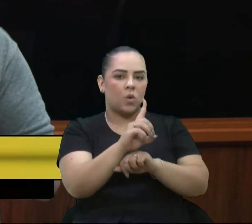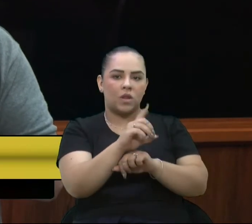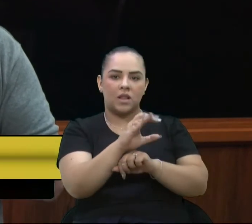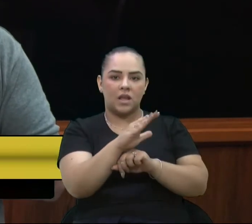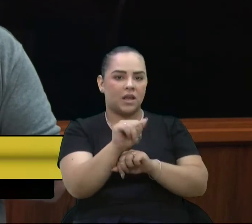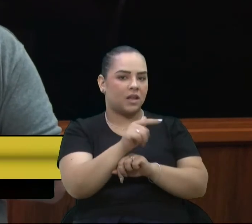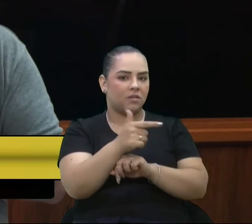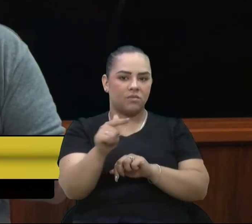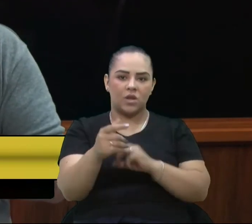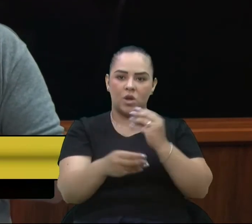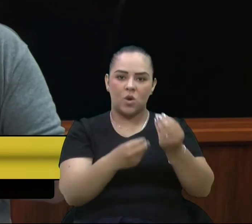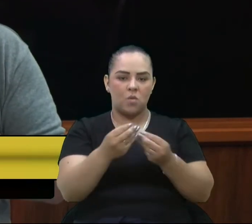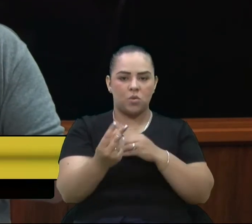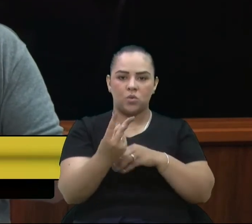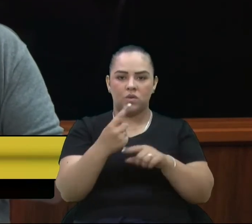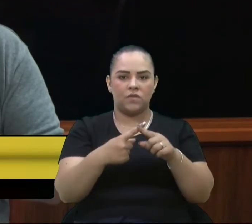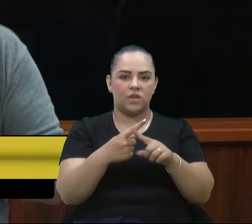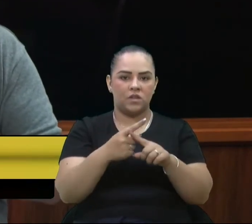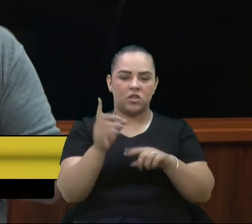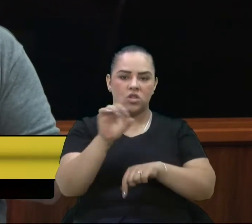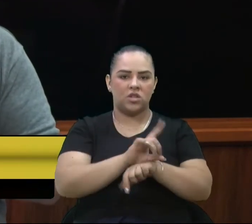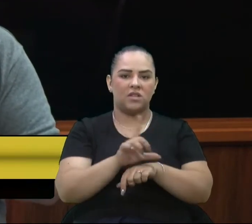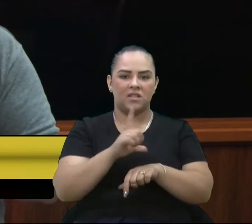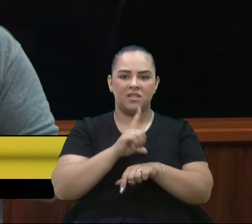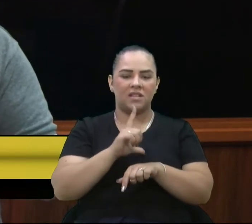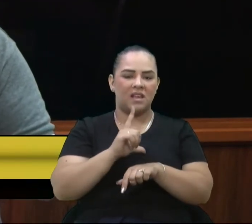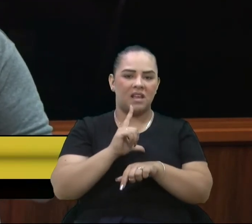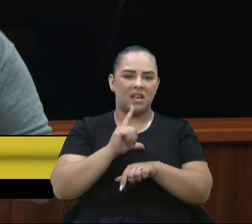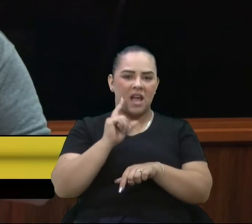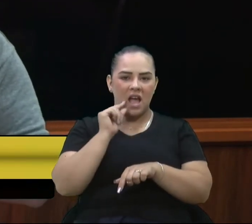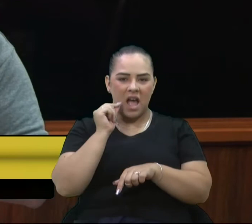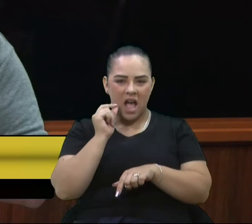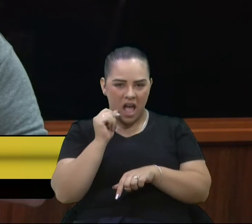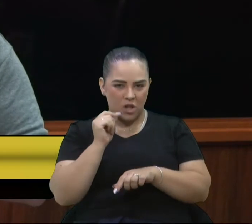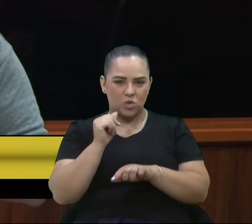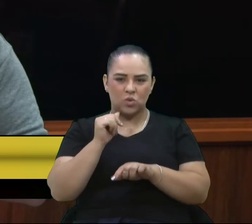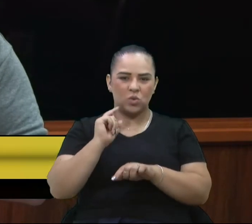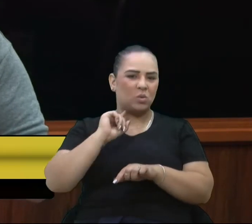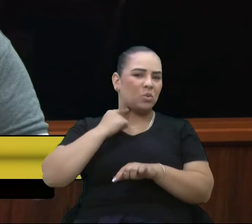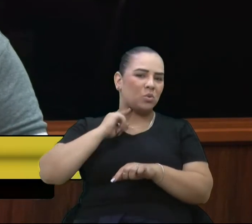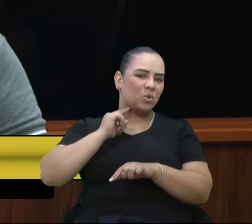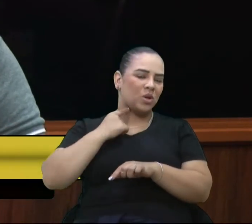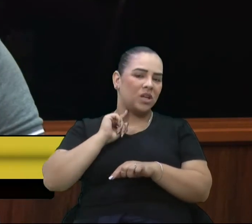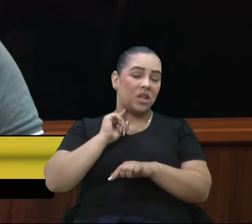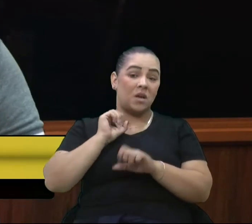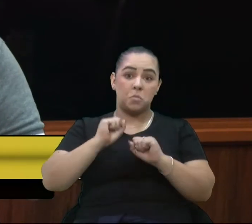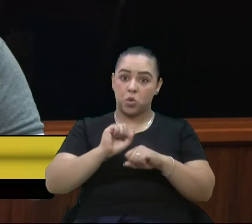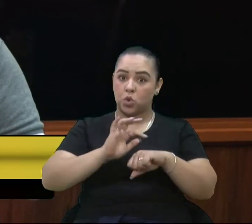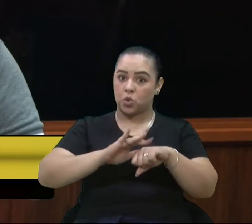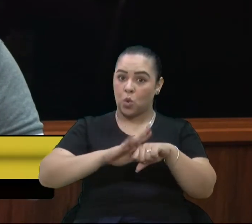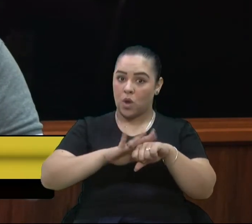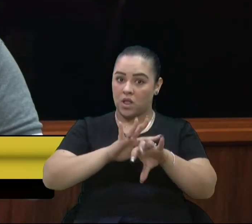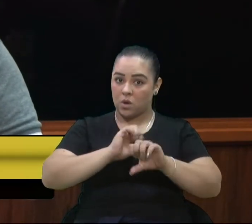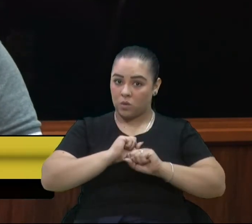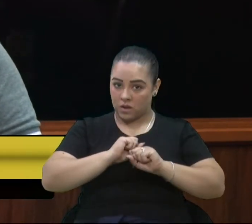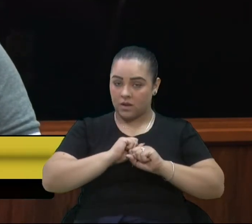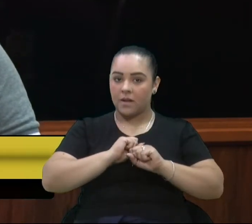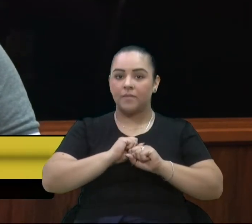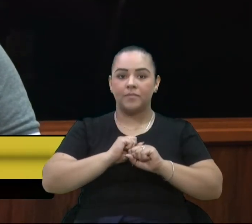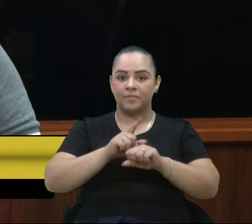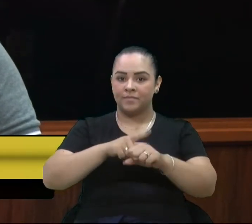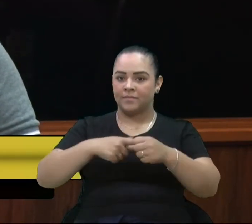ao dia porque o lixo se acumula, os ratos, a sujeira e a possibilidade de doença, a cidade precisa de